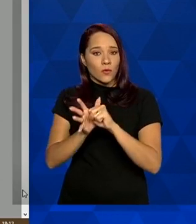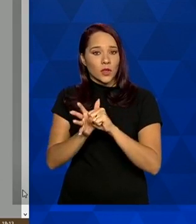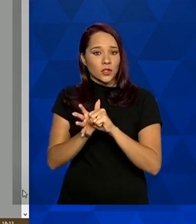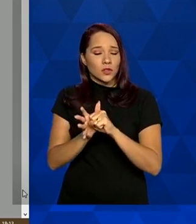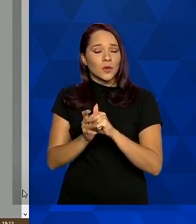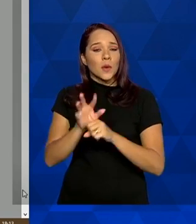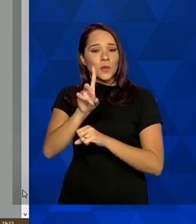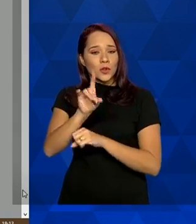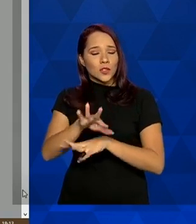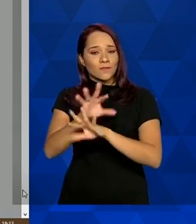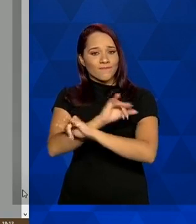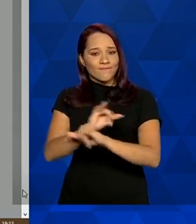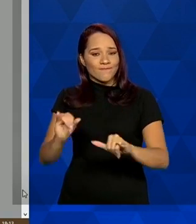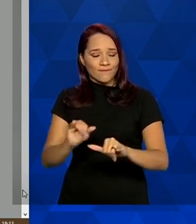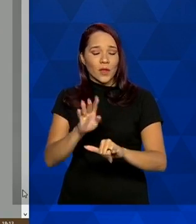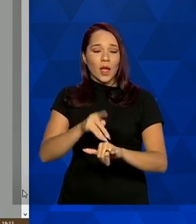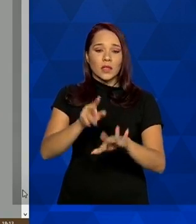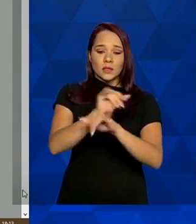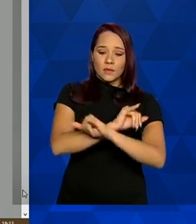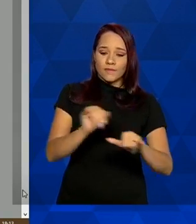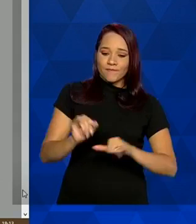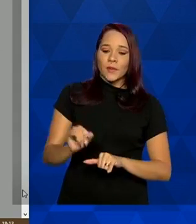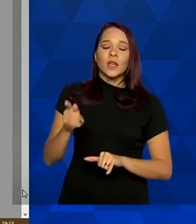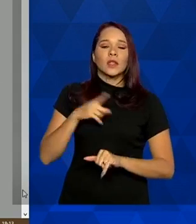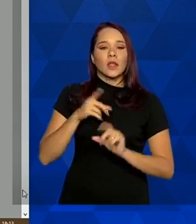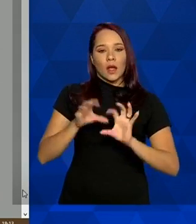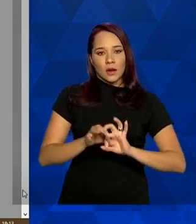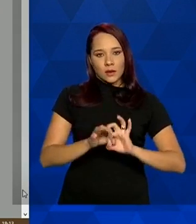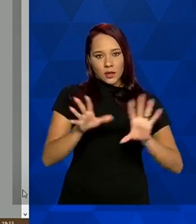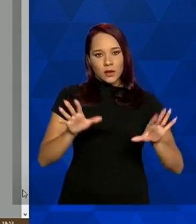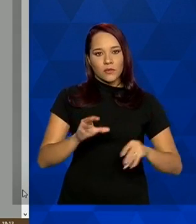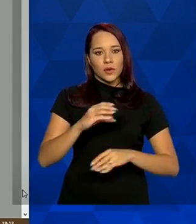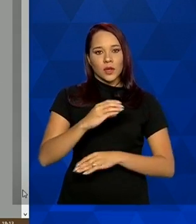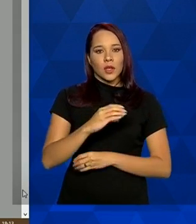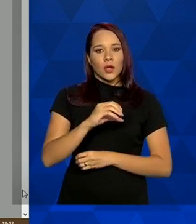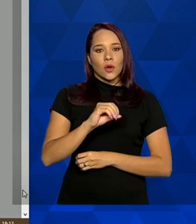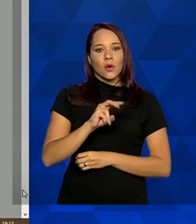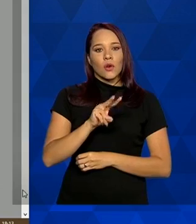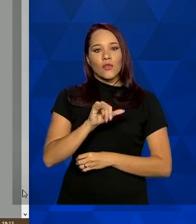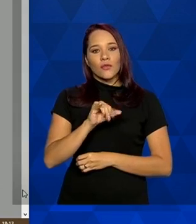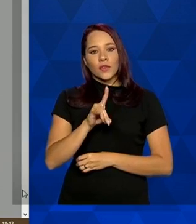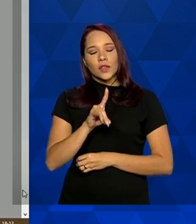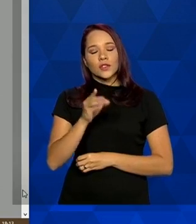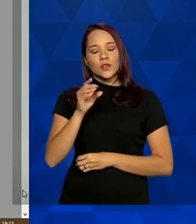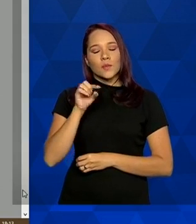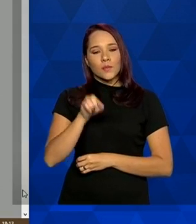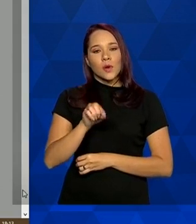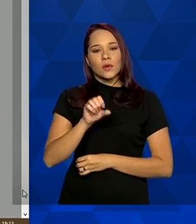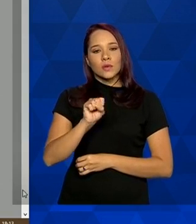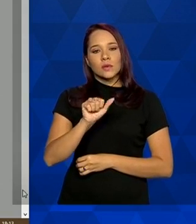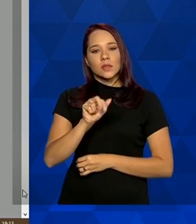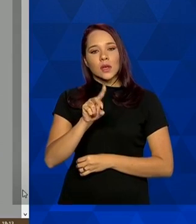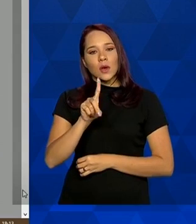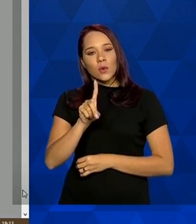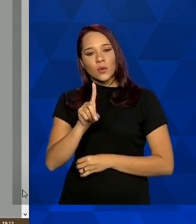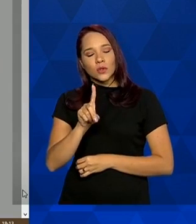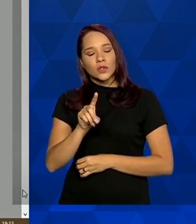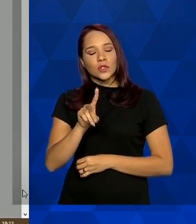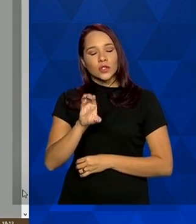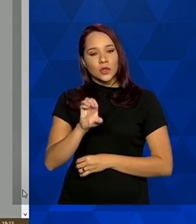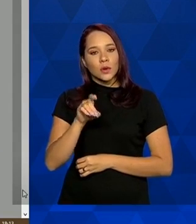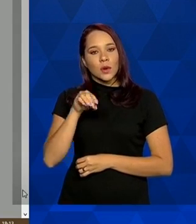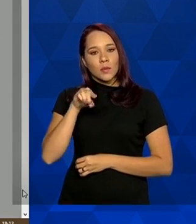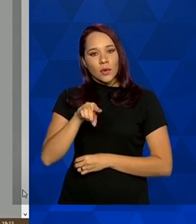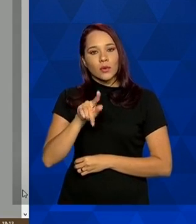notificação, os dados, eles estão disponíveis no portal covid.saúde.gov.br por data